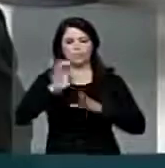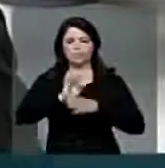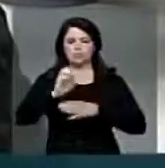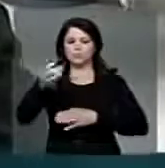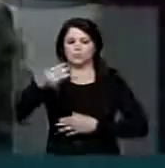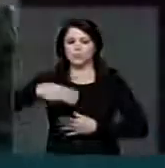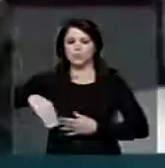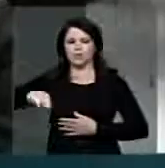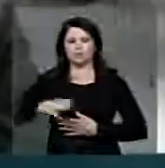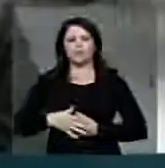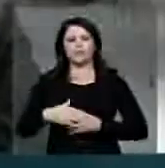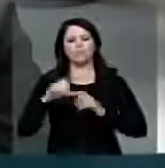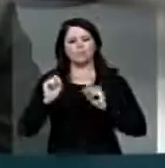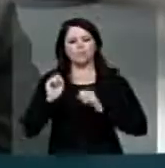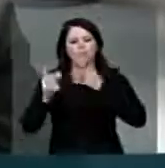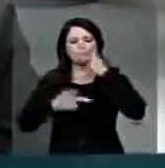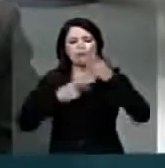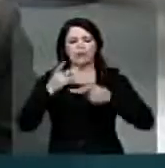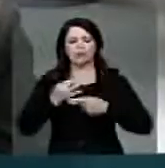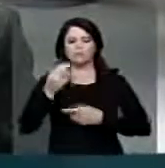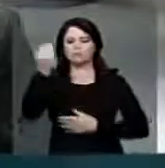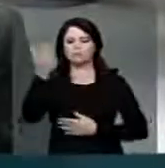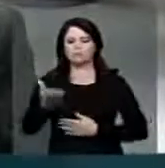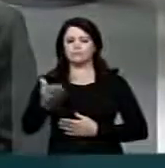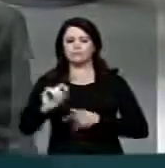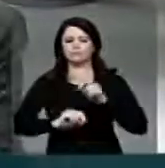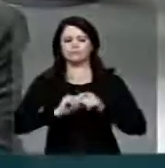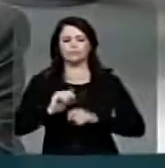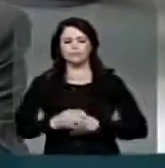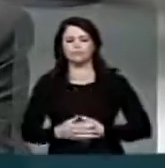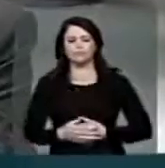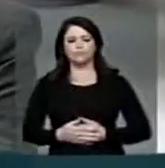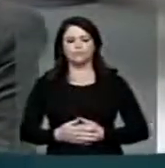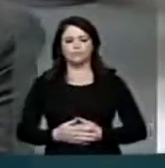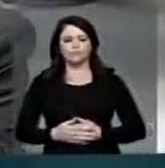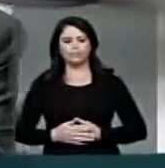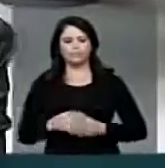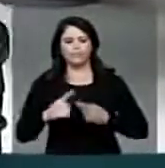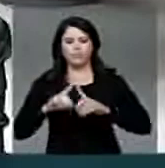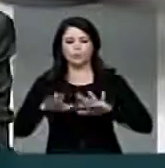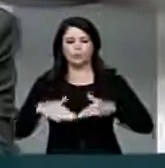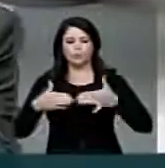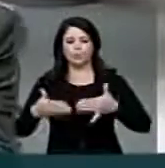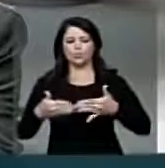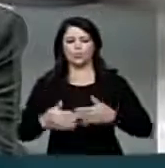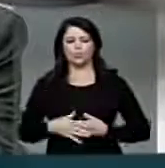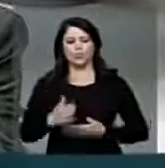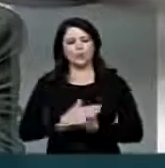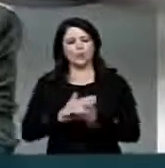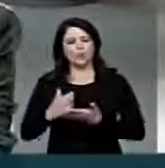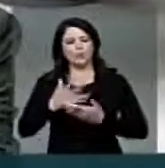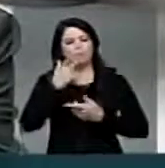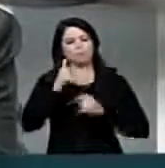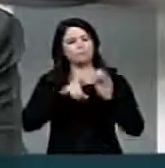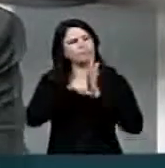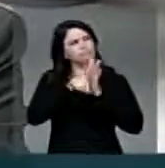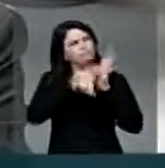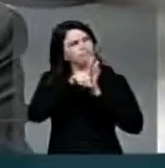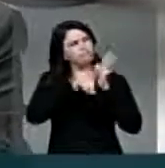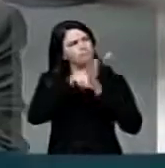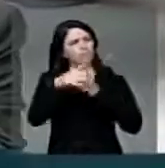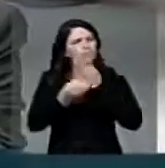Maranhão, posso dizer à Vossa Excelência que quando eu começo a analisar